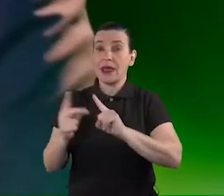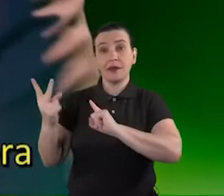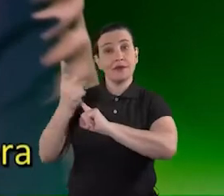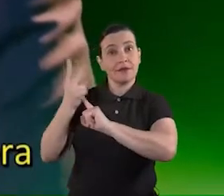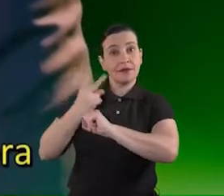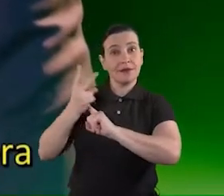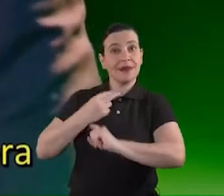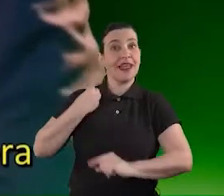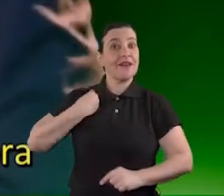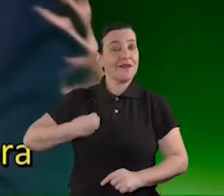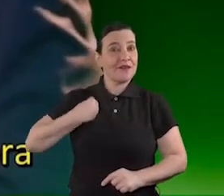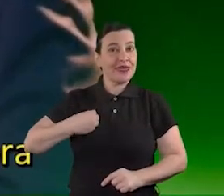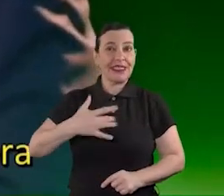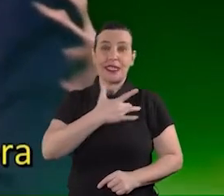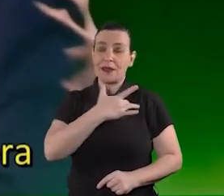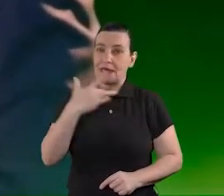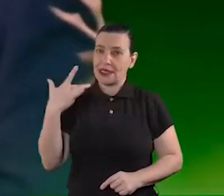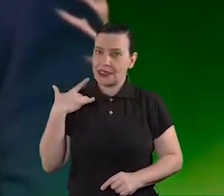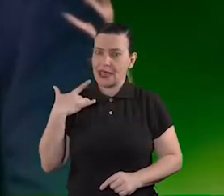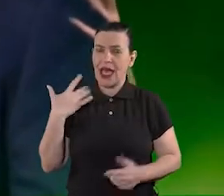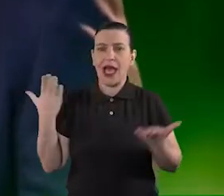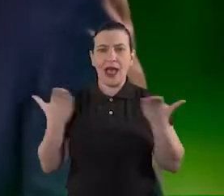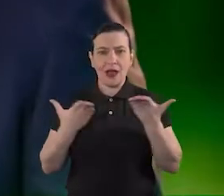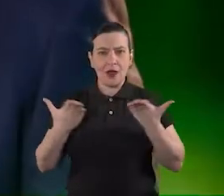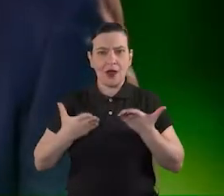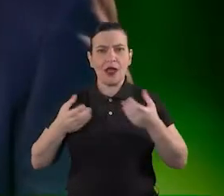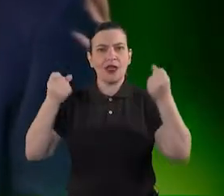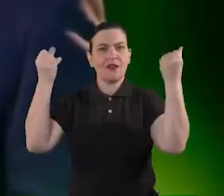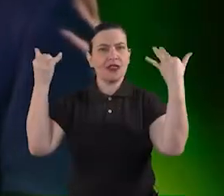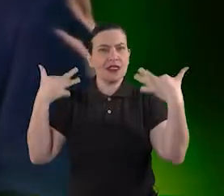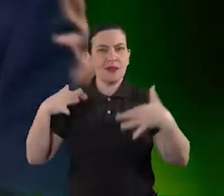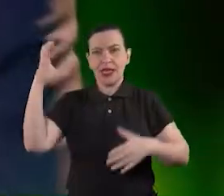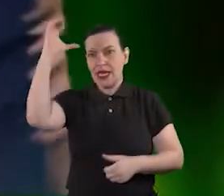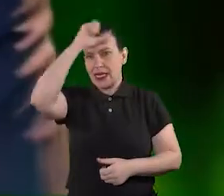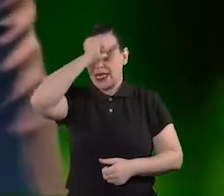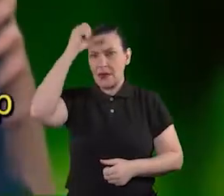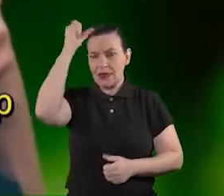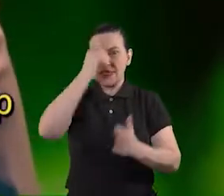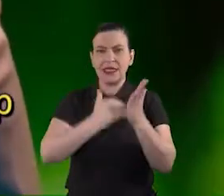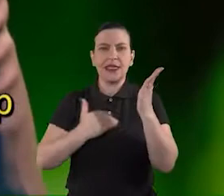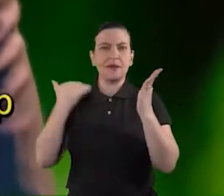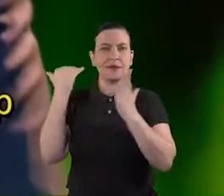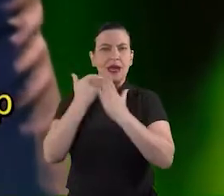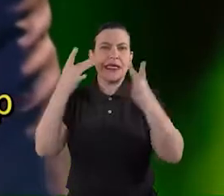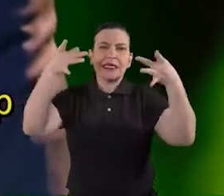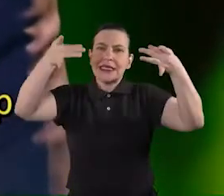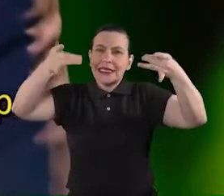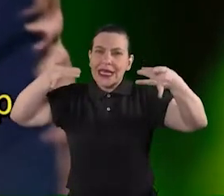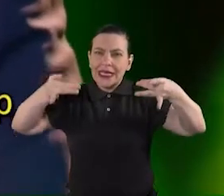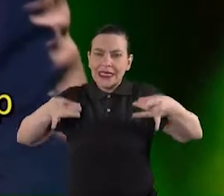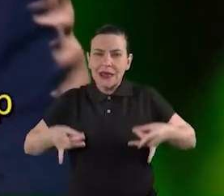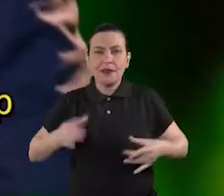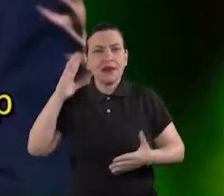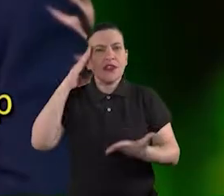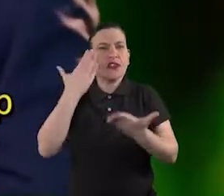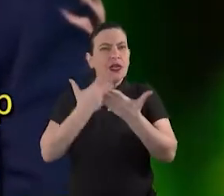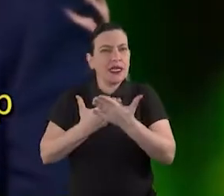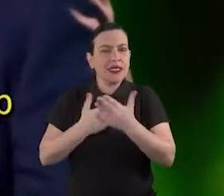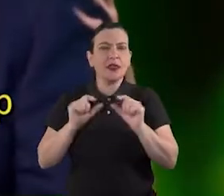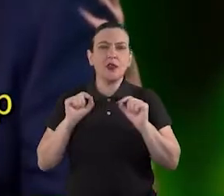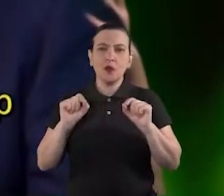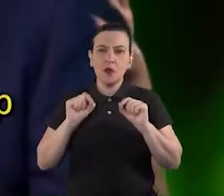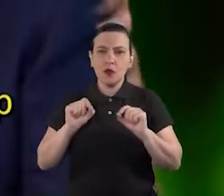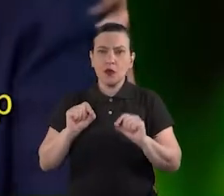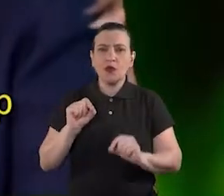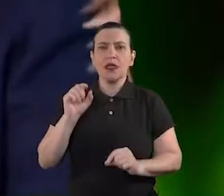então vamos usar alguns minutos agora apenas para aprender um pouco mais detalhadamente porque acredito que adicionar o diplo